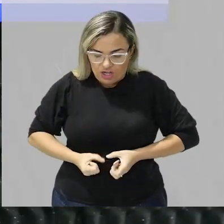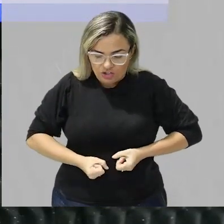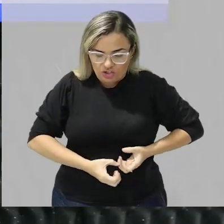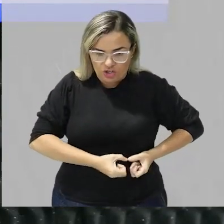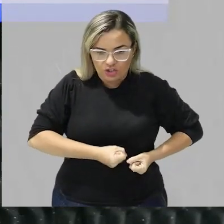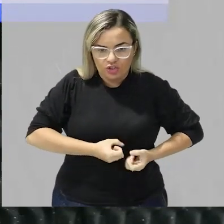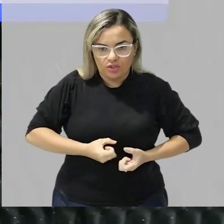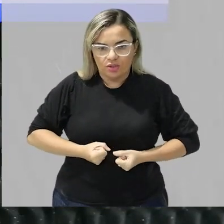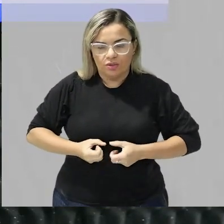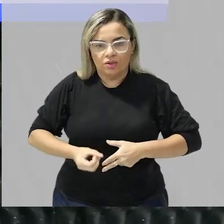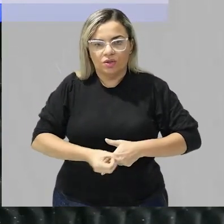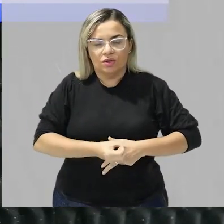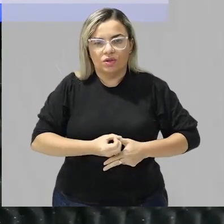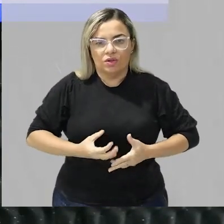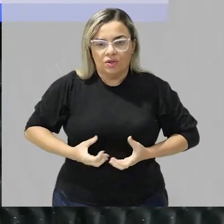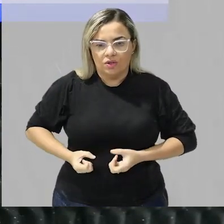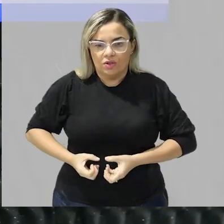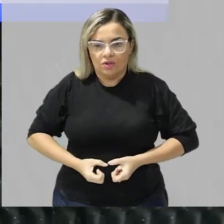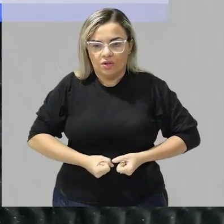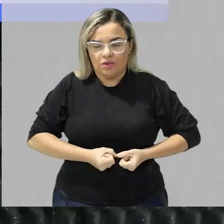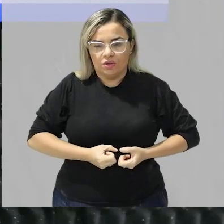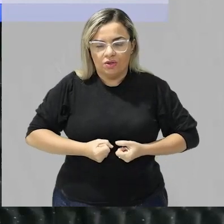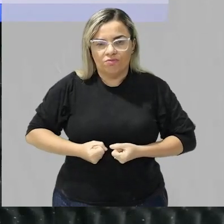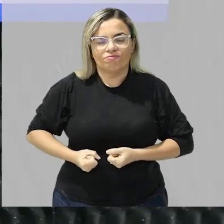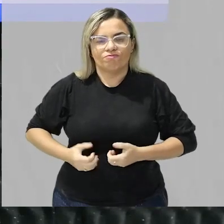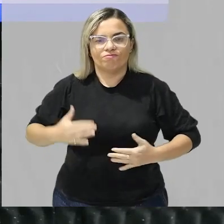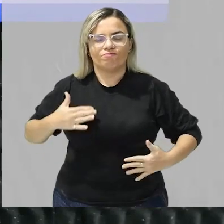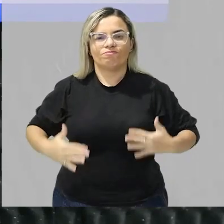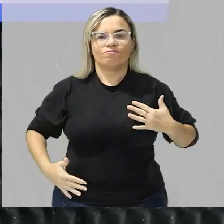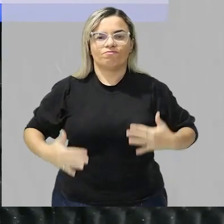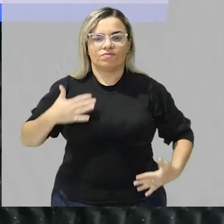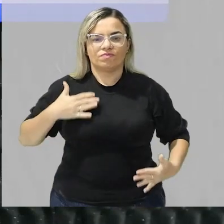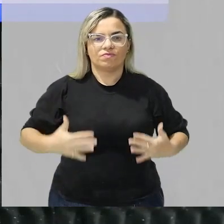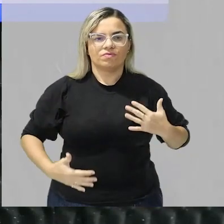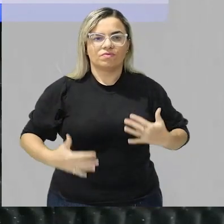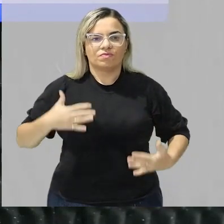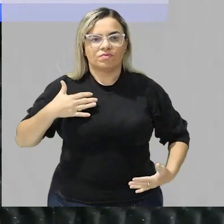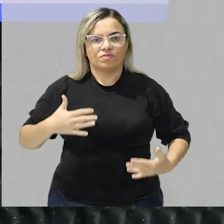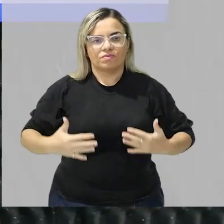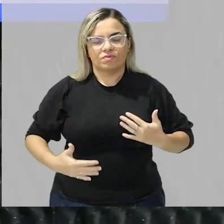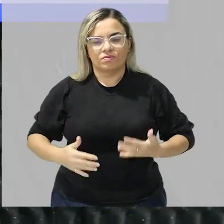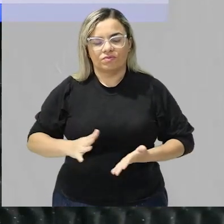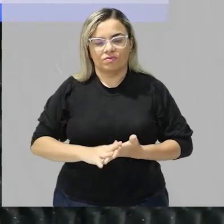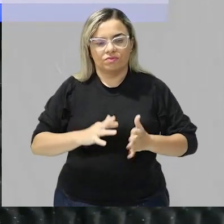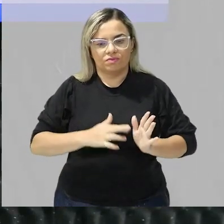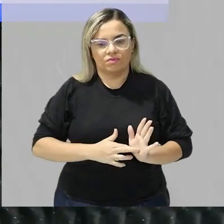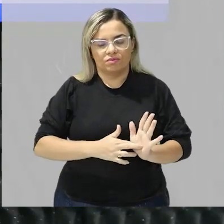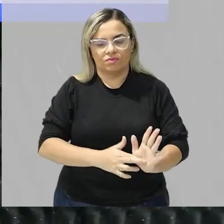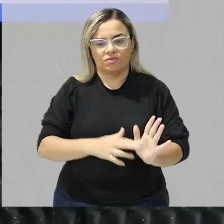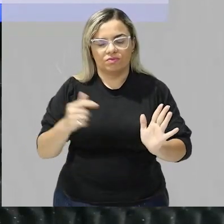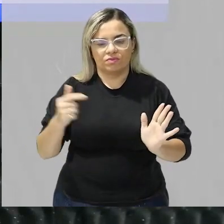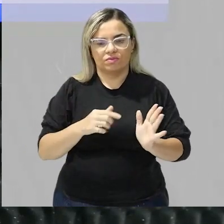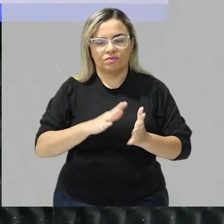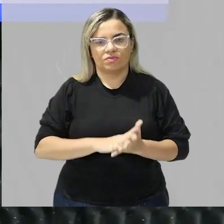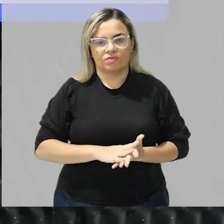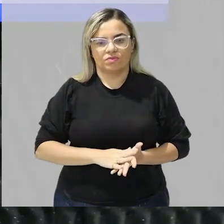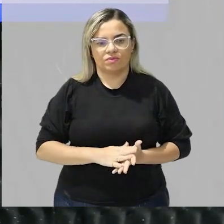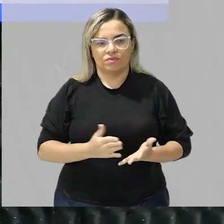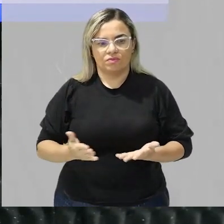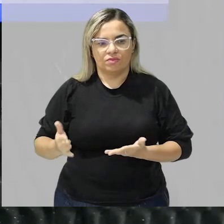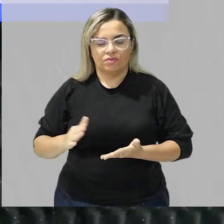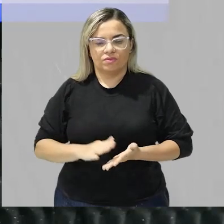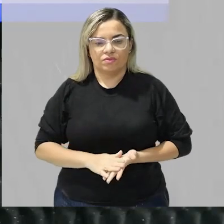gordura não ia aqui para as fezes então esse primeiro quadradinho aqui representa a concentração da gordura nas